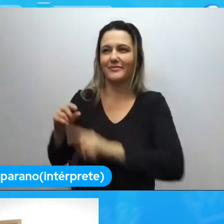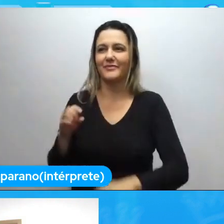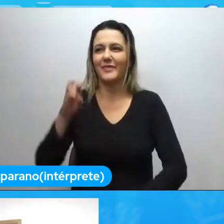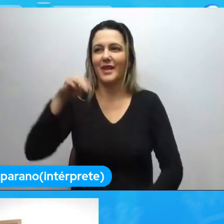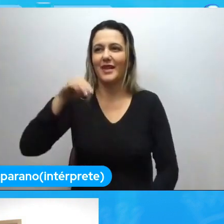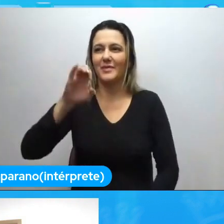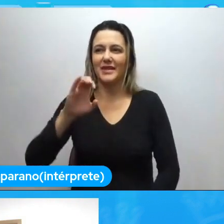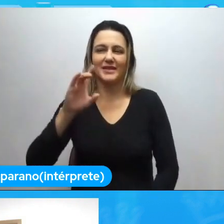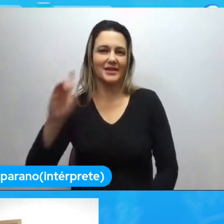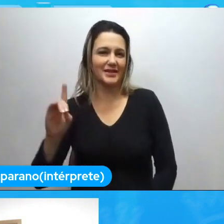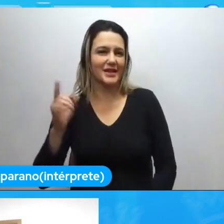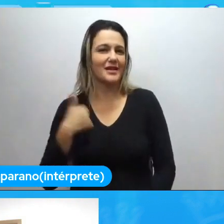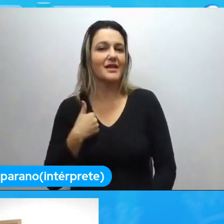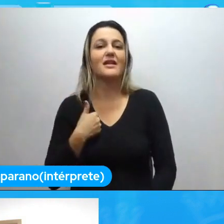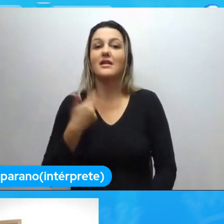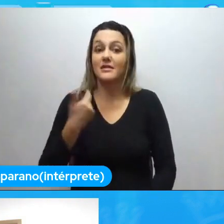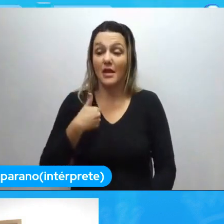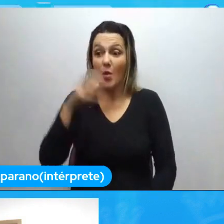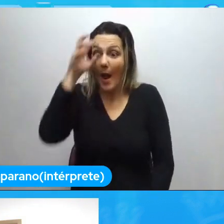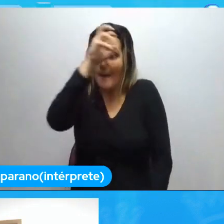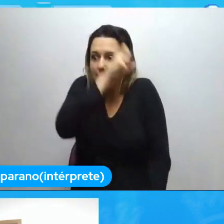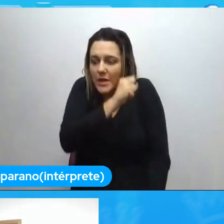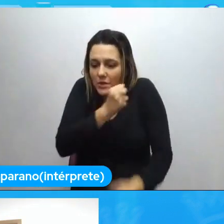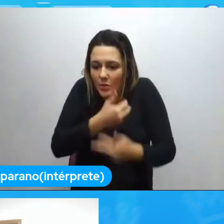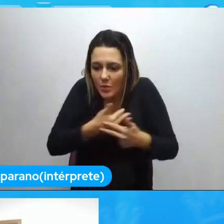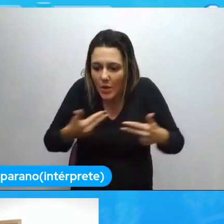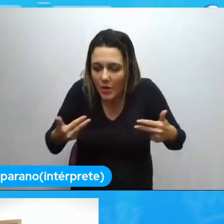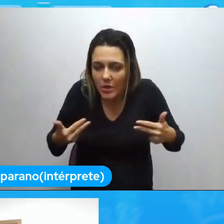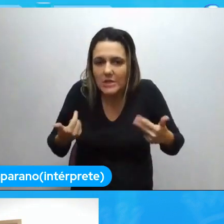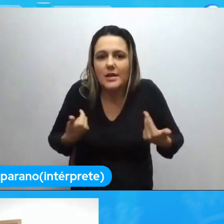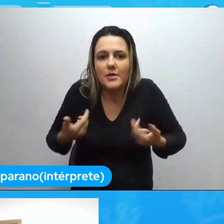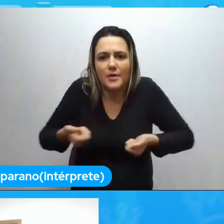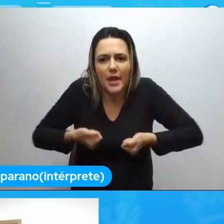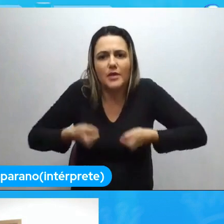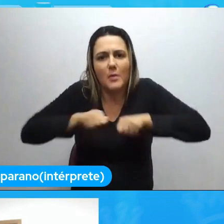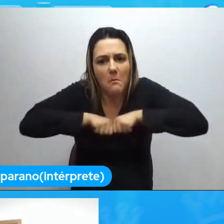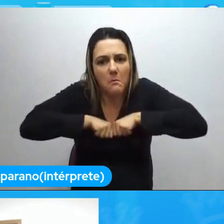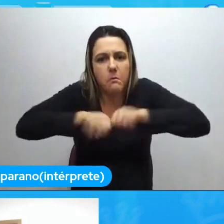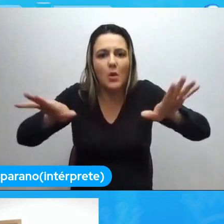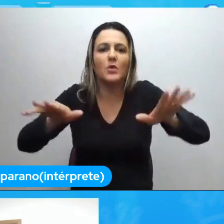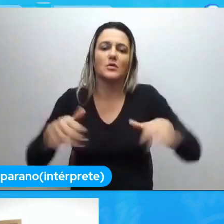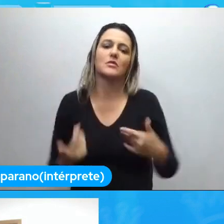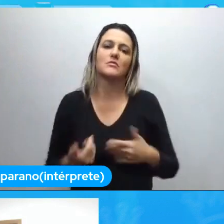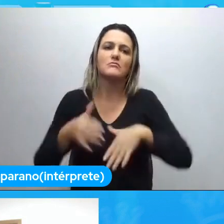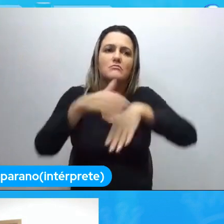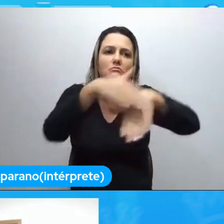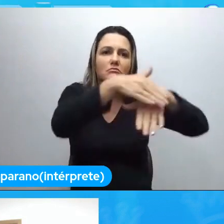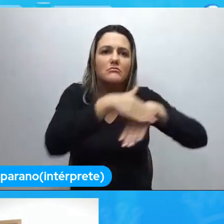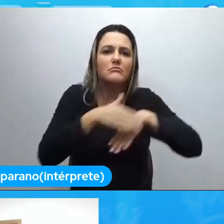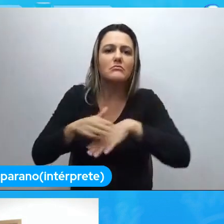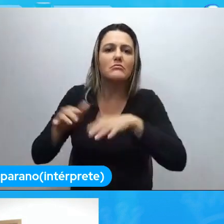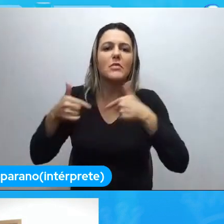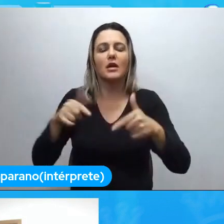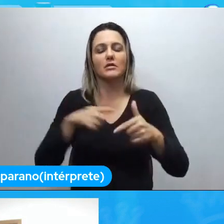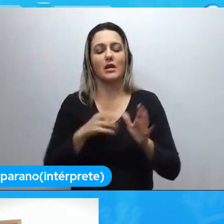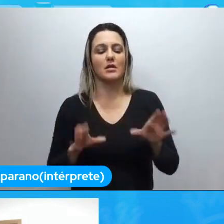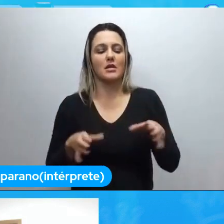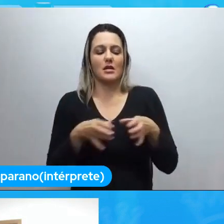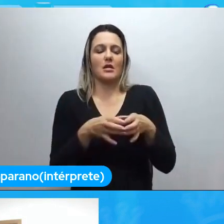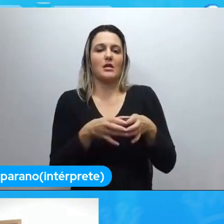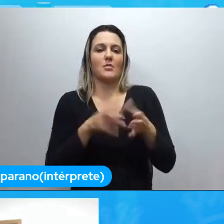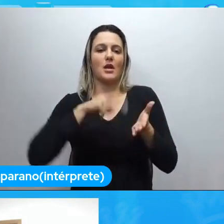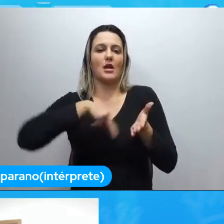aprendo alguma coisa, eu quero aplicar na minha localidade. Aqui a gente tem um grupo de leitura que